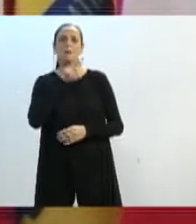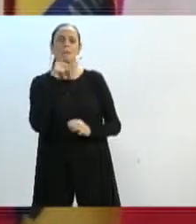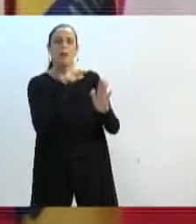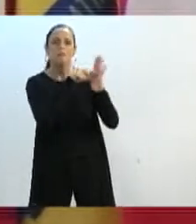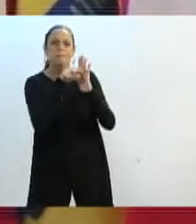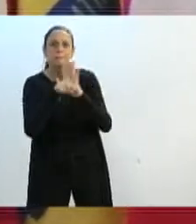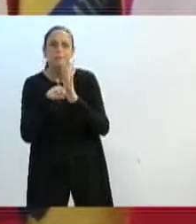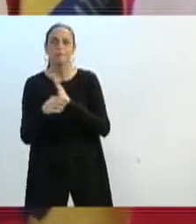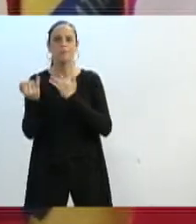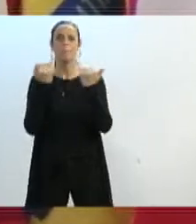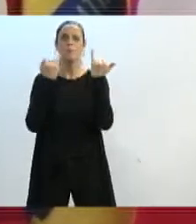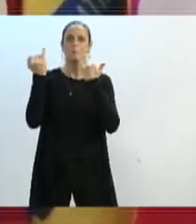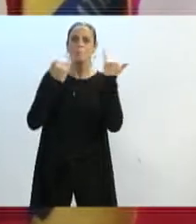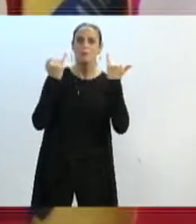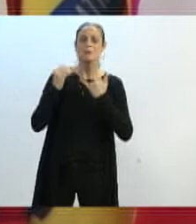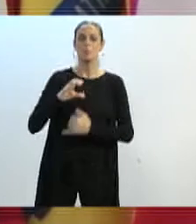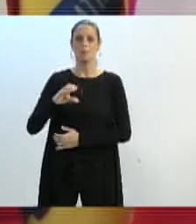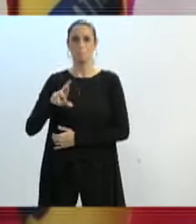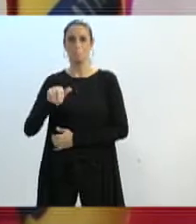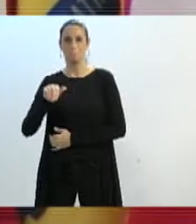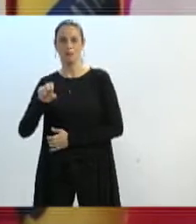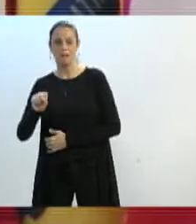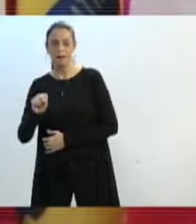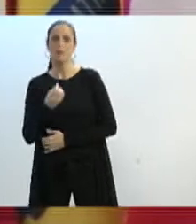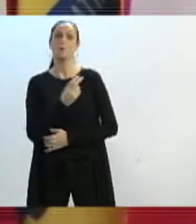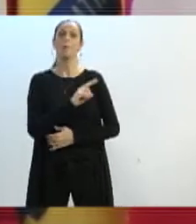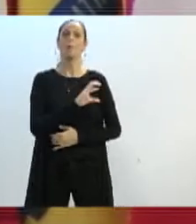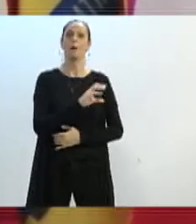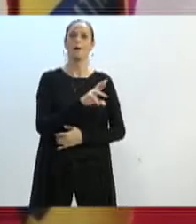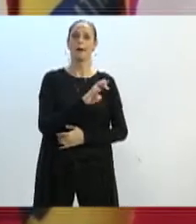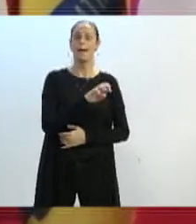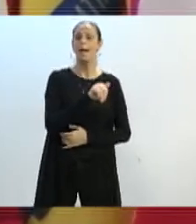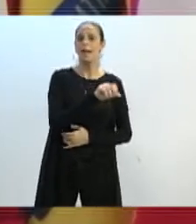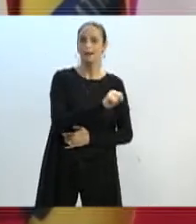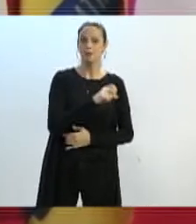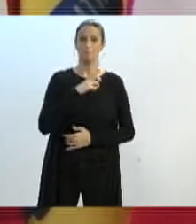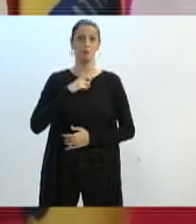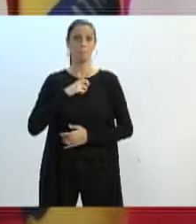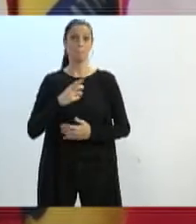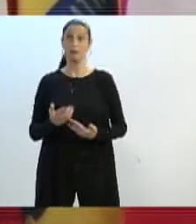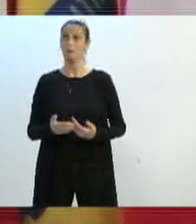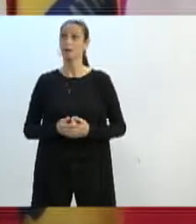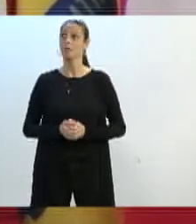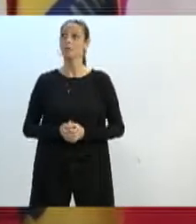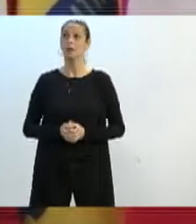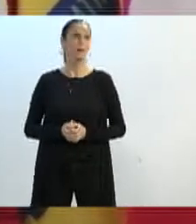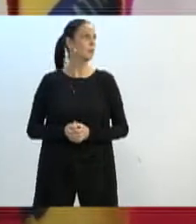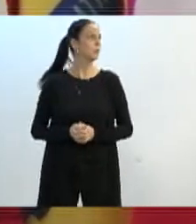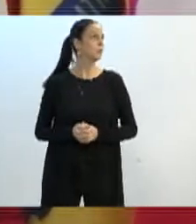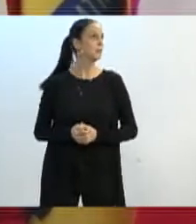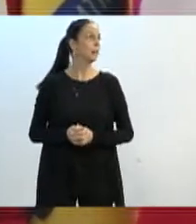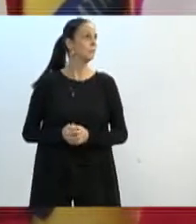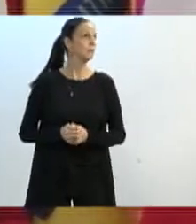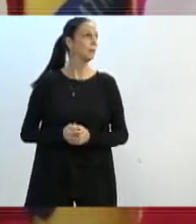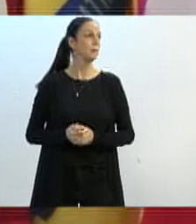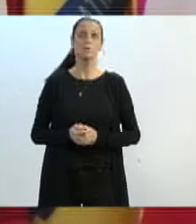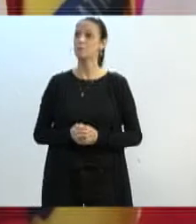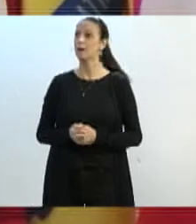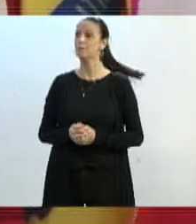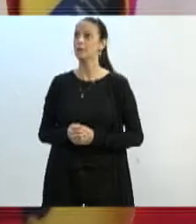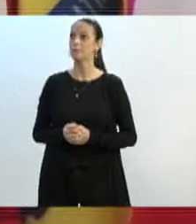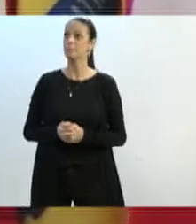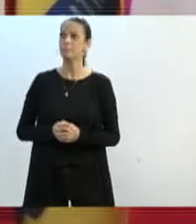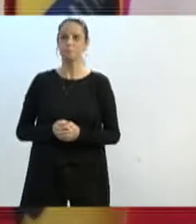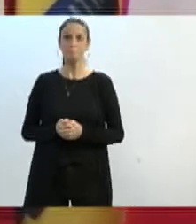uma informação que o CRAS, o CRES, enfim, o CEMUDES, possua. Mas há, sim, casos de pobreza menstrual aqui em nossa